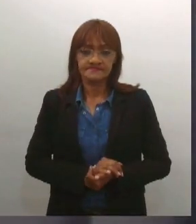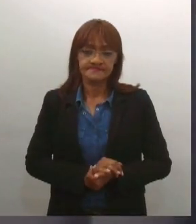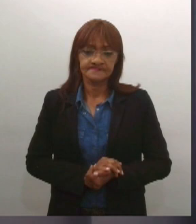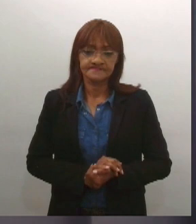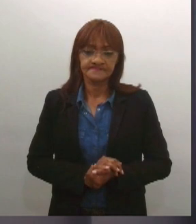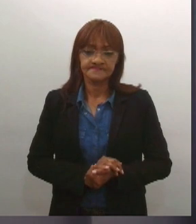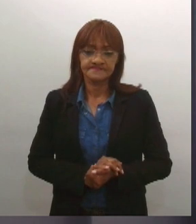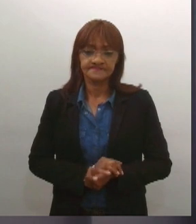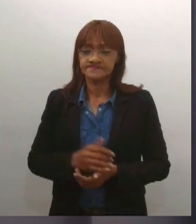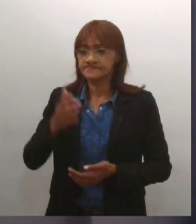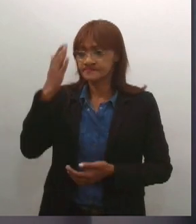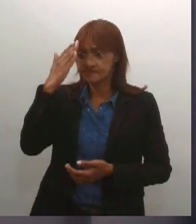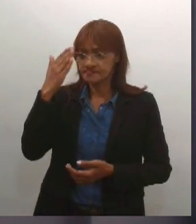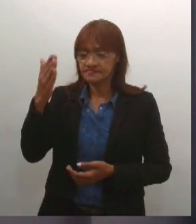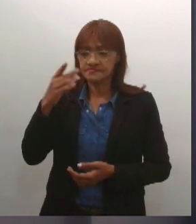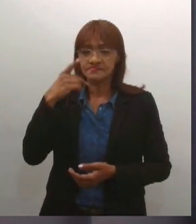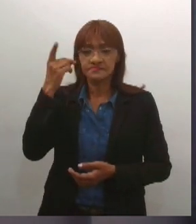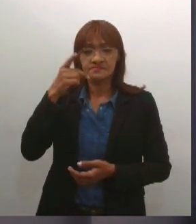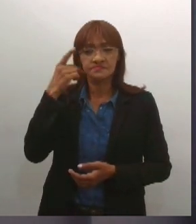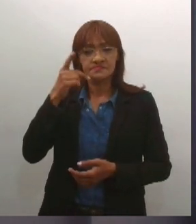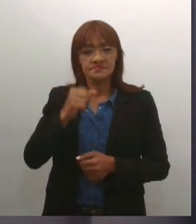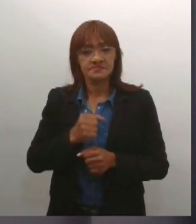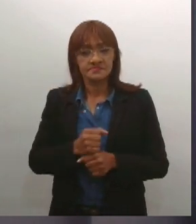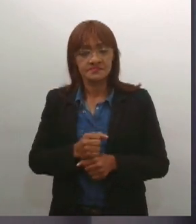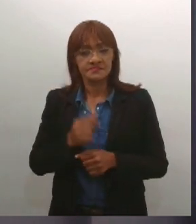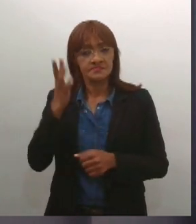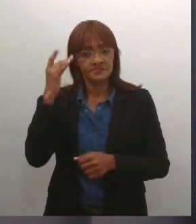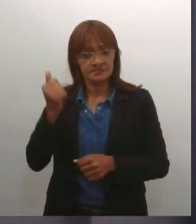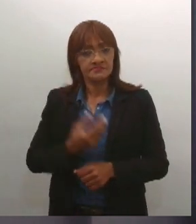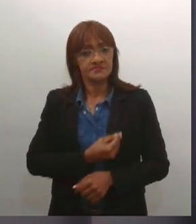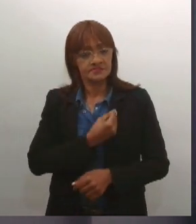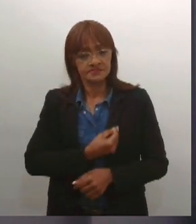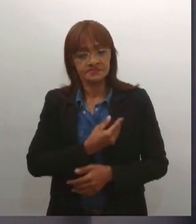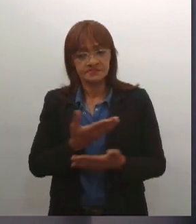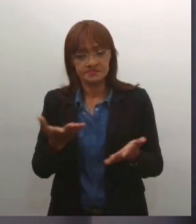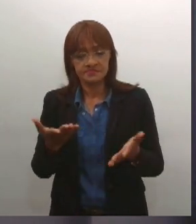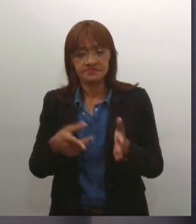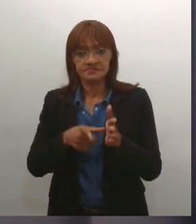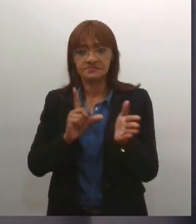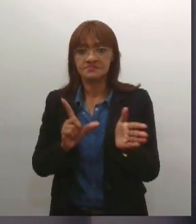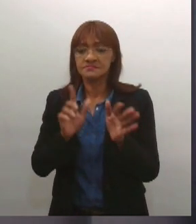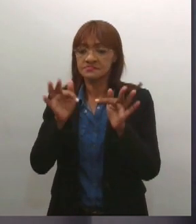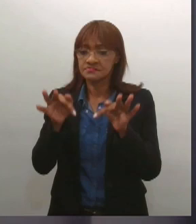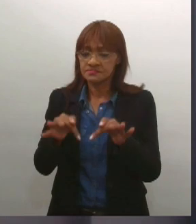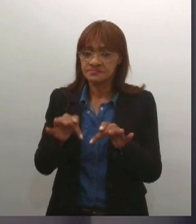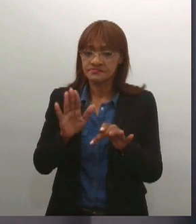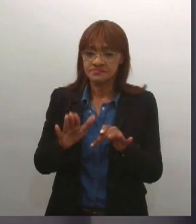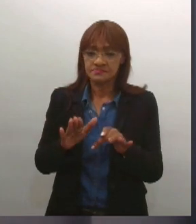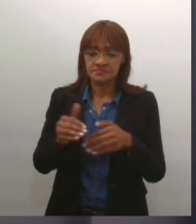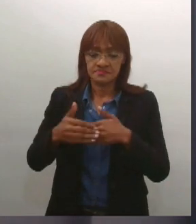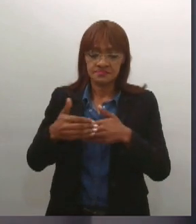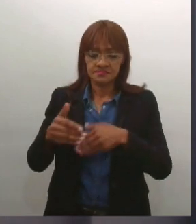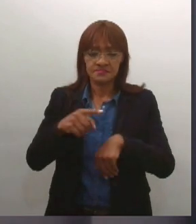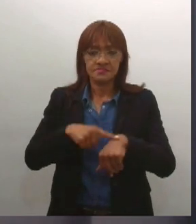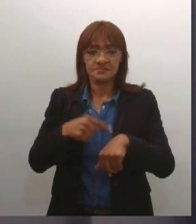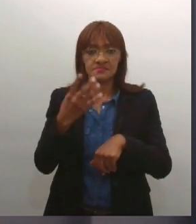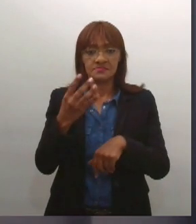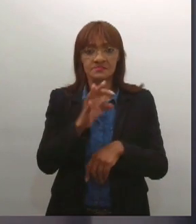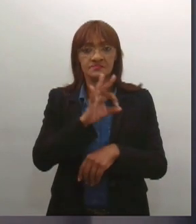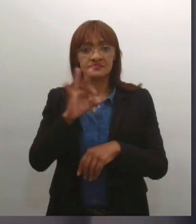Obrigada, deputado, pelo convite. Vamos todos acompanhar, né? E uma última informação, logo mais, às 16 horas, Assembleia